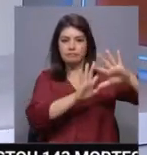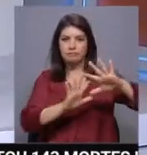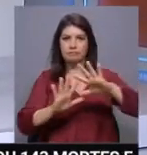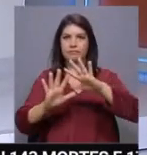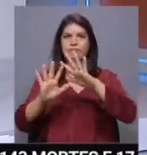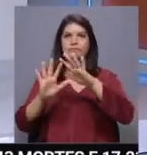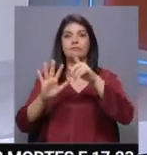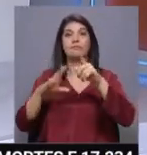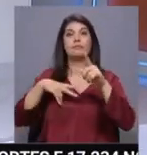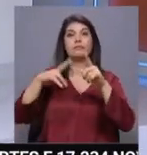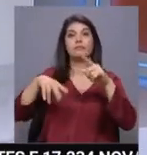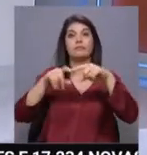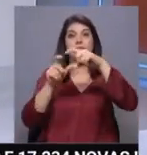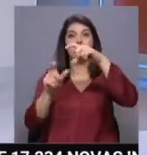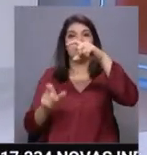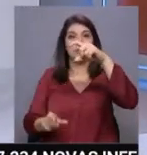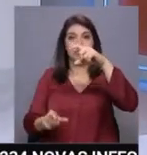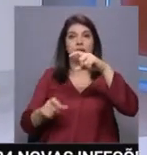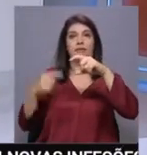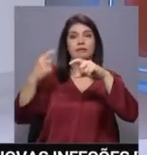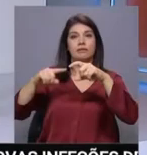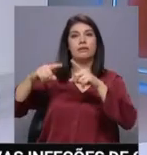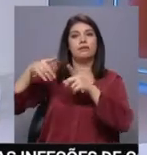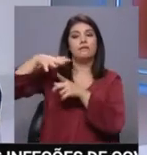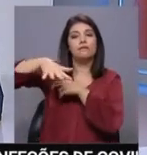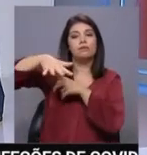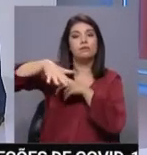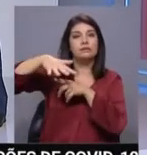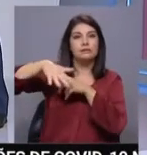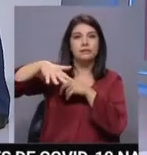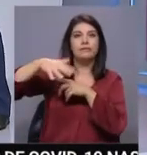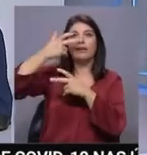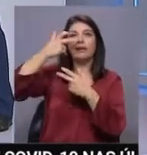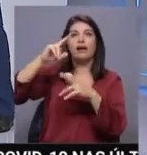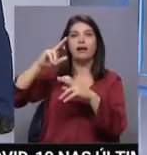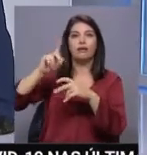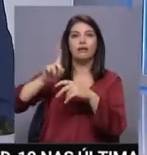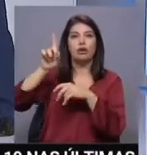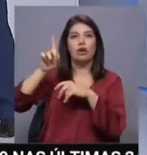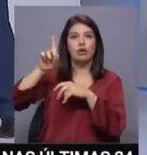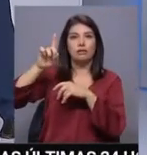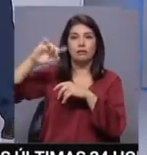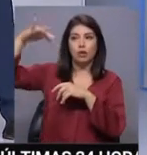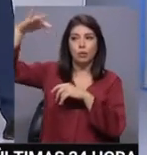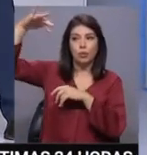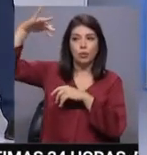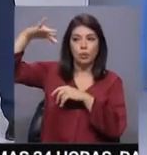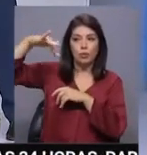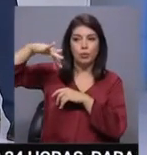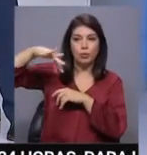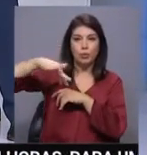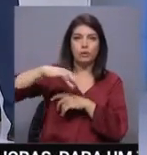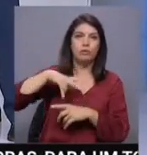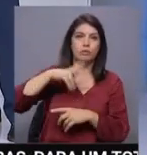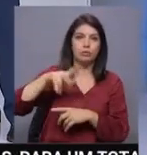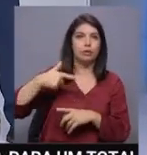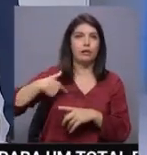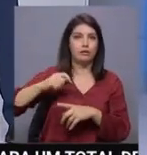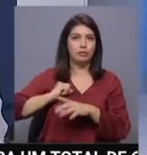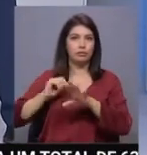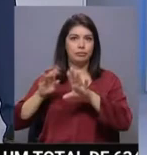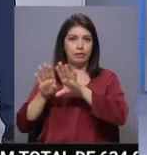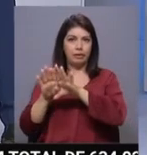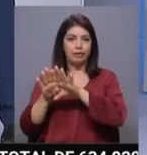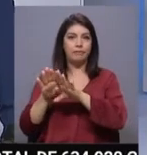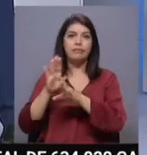aqui Portugal Continental está a ser influenciado por uma descida deste ar polar que invade a Península Ibérica, que dá precipitação aqui nos